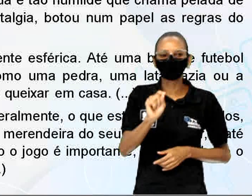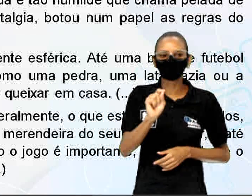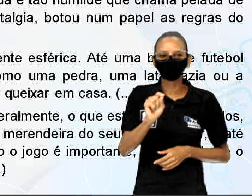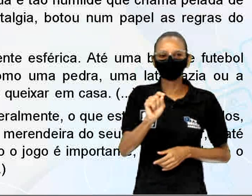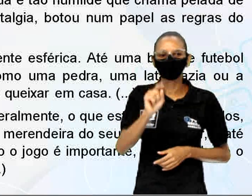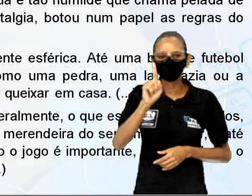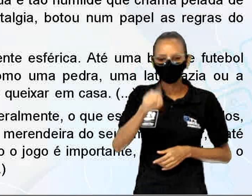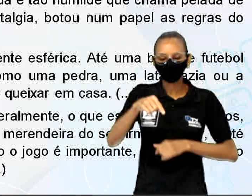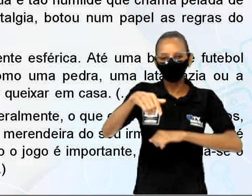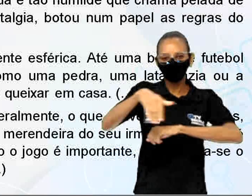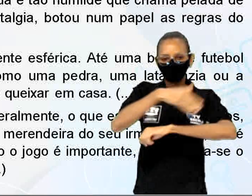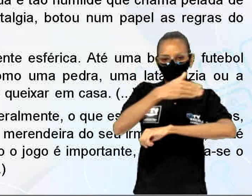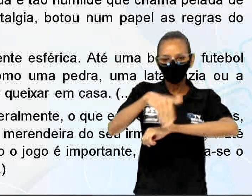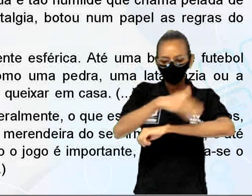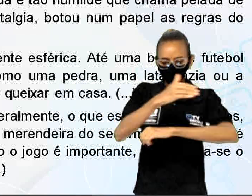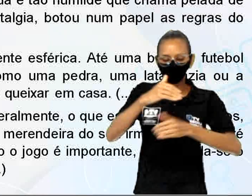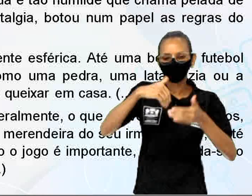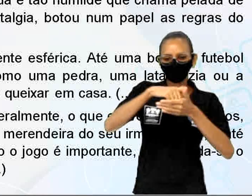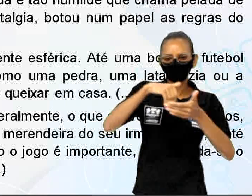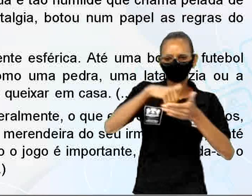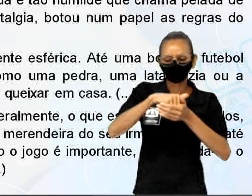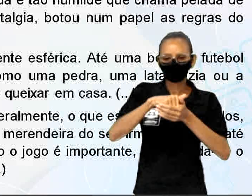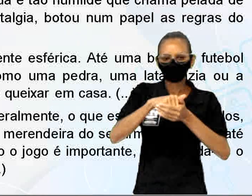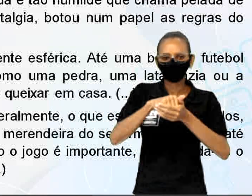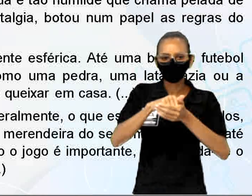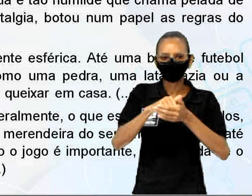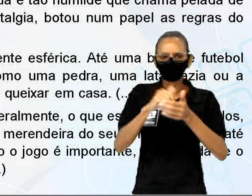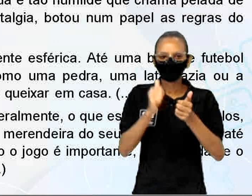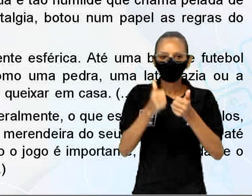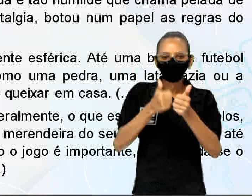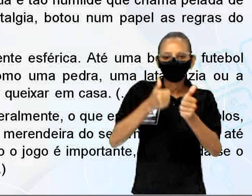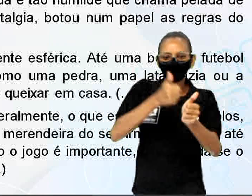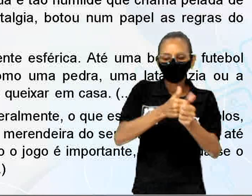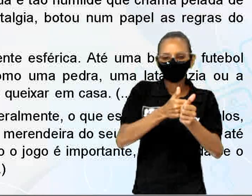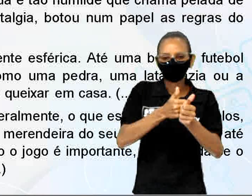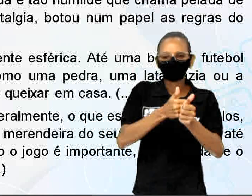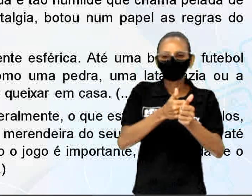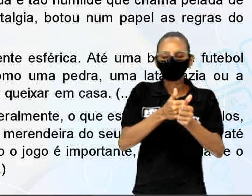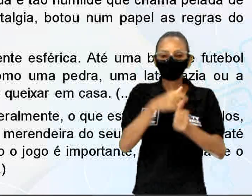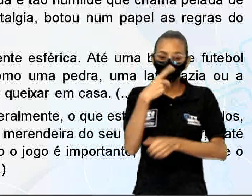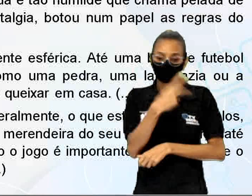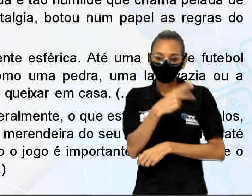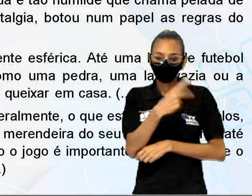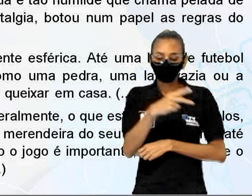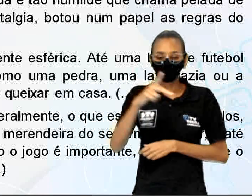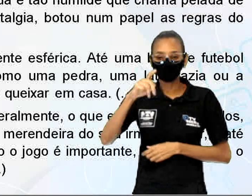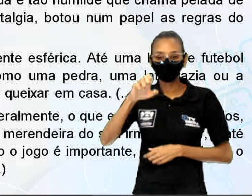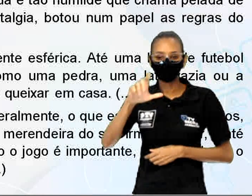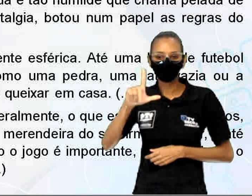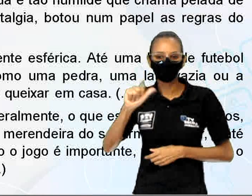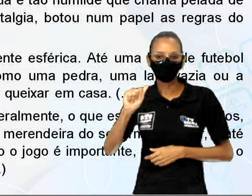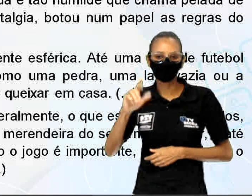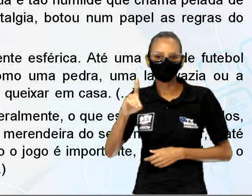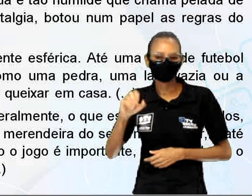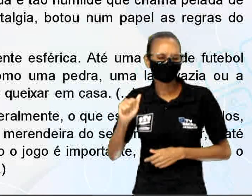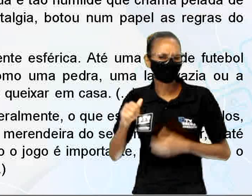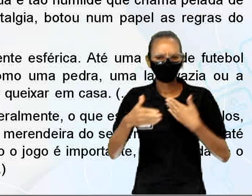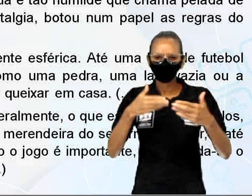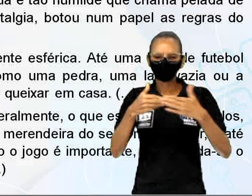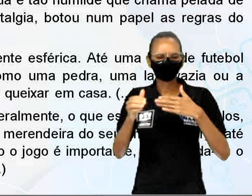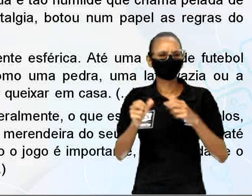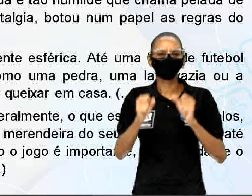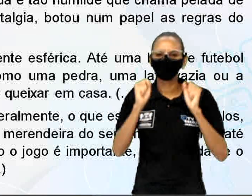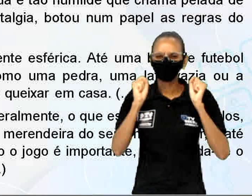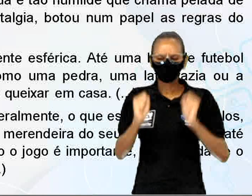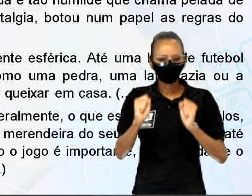futebol de rua. Perto do futebol de rua, qualquer pelada é luxo e qualquer terreno baldio é o maracanã em jogo noturno.